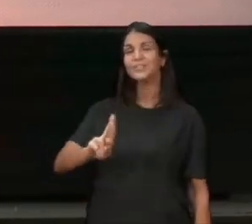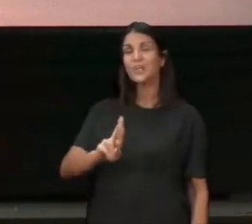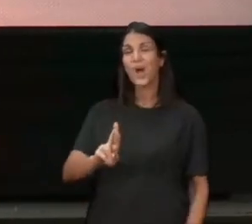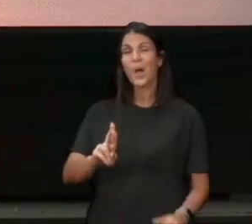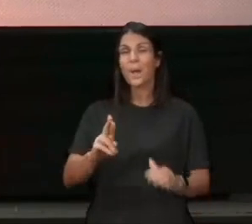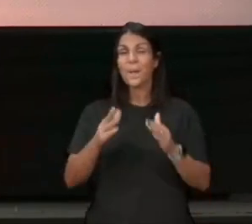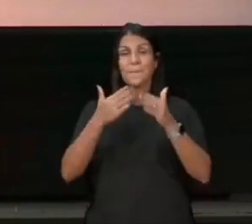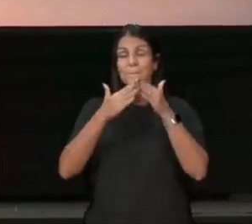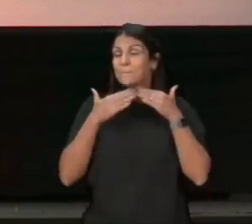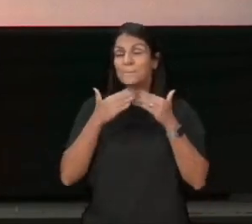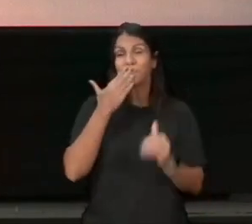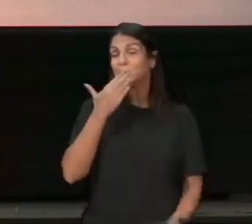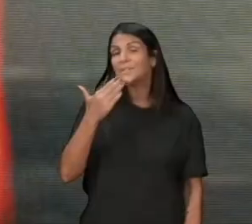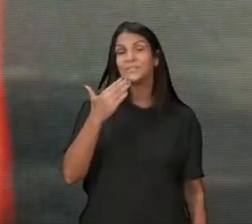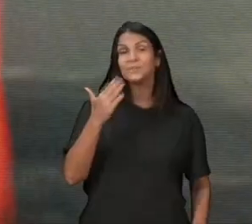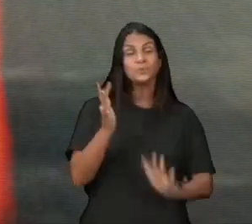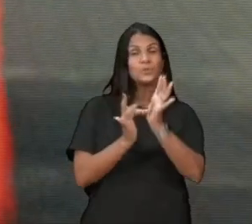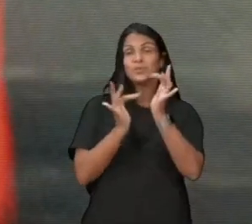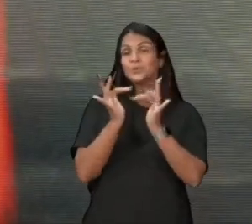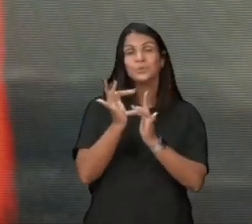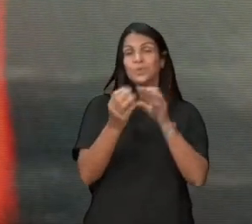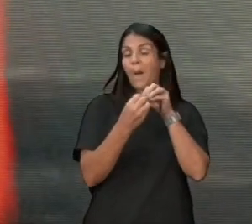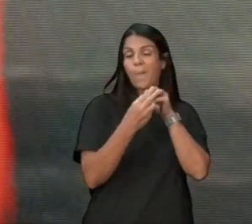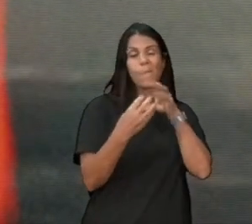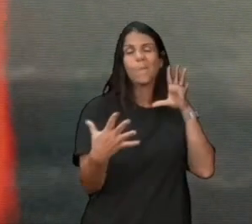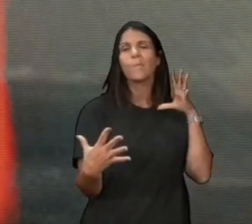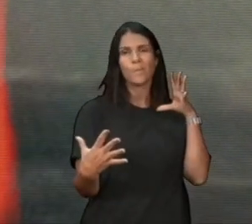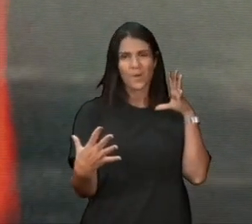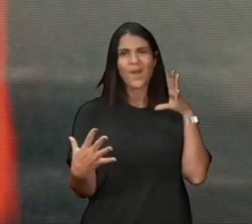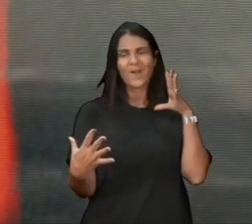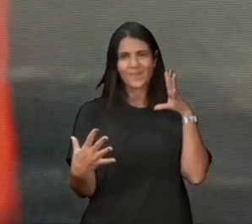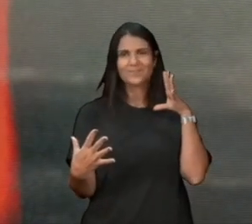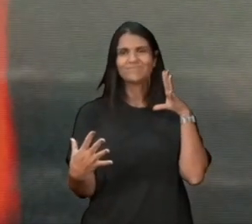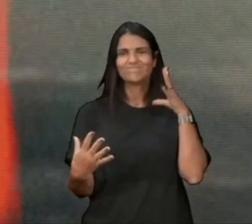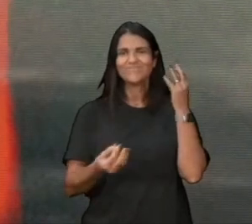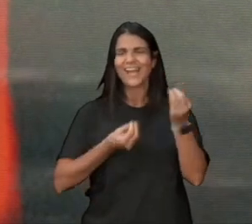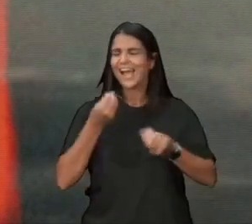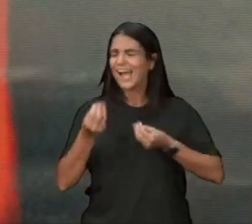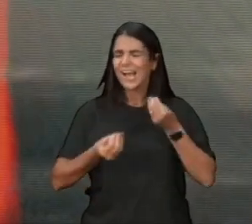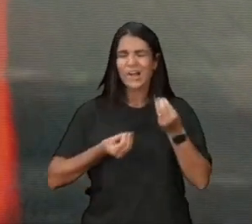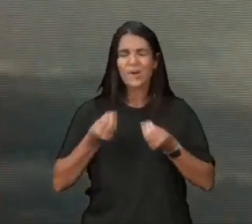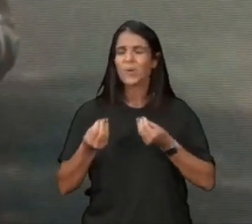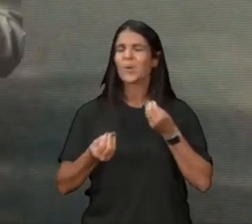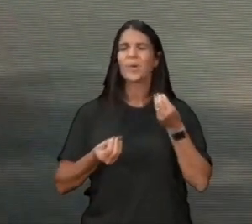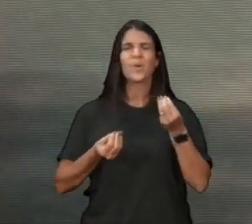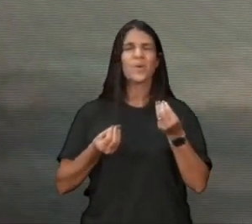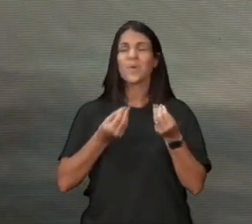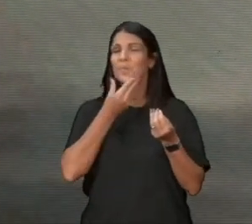gente, é impressionante, como que esses homens, estão realmente assim,